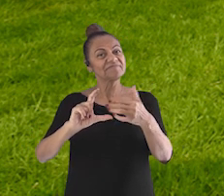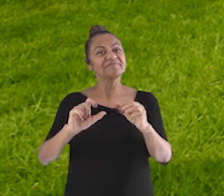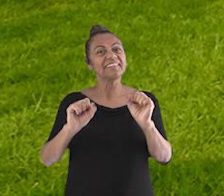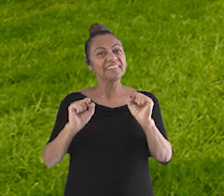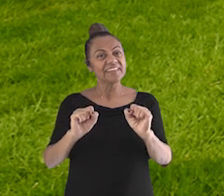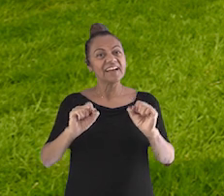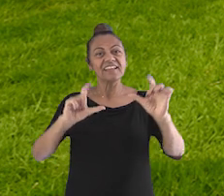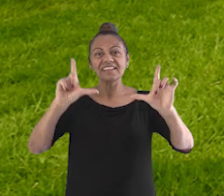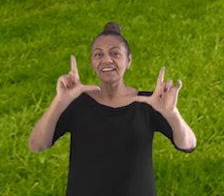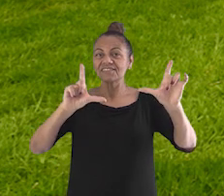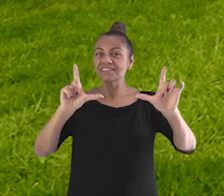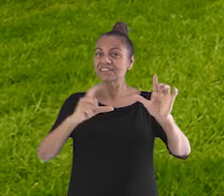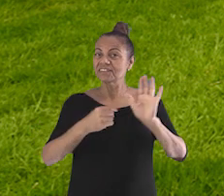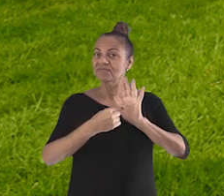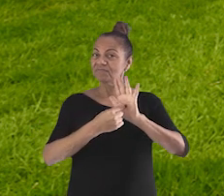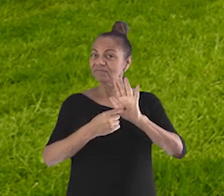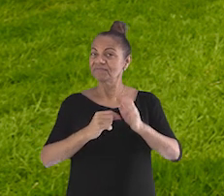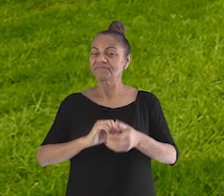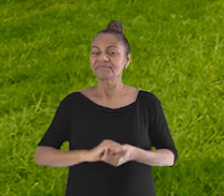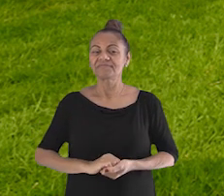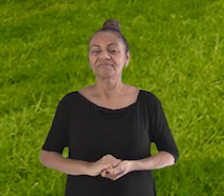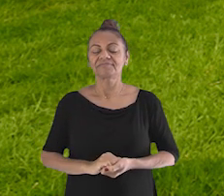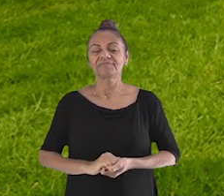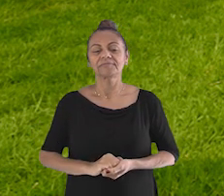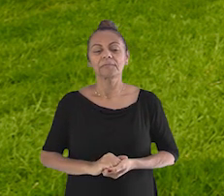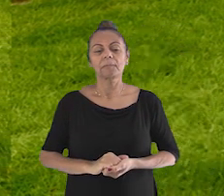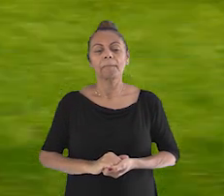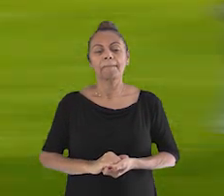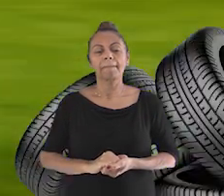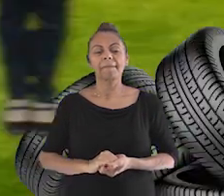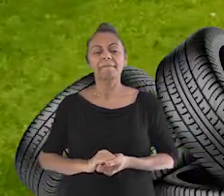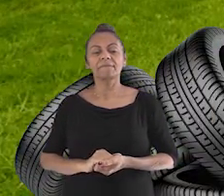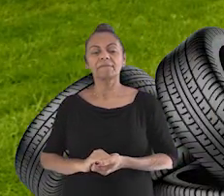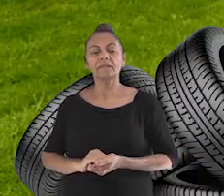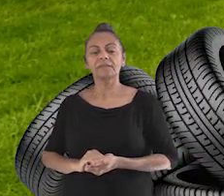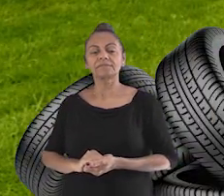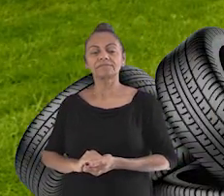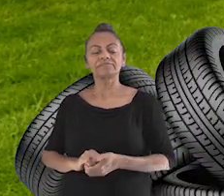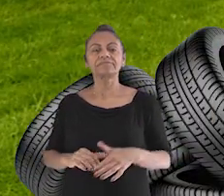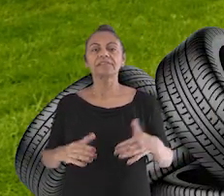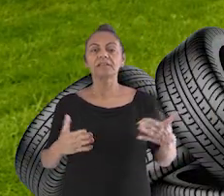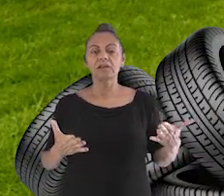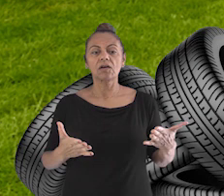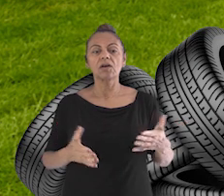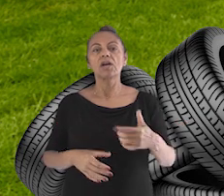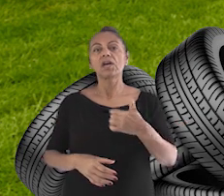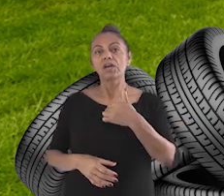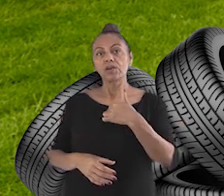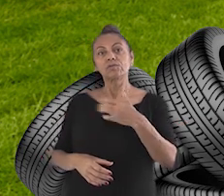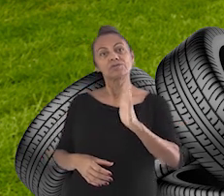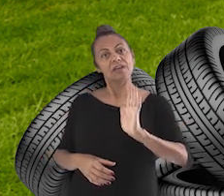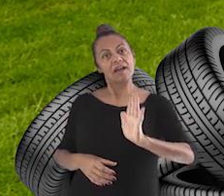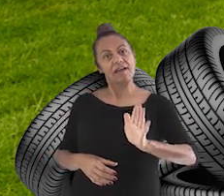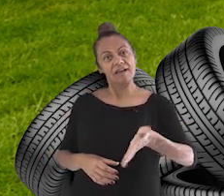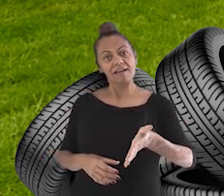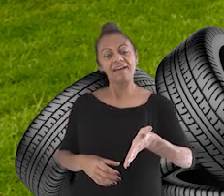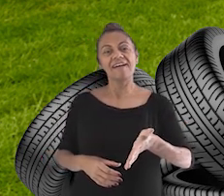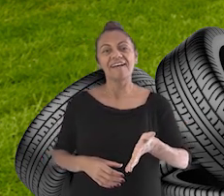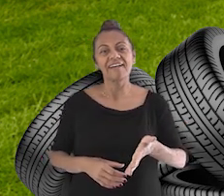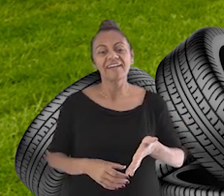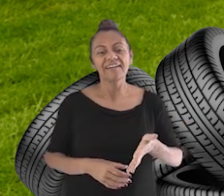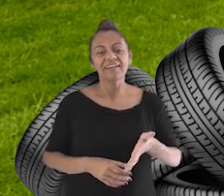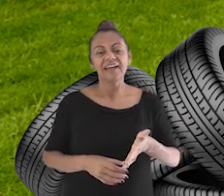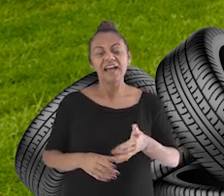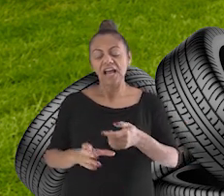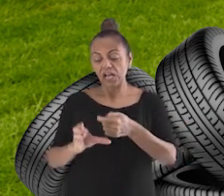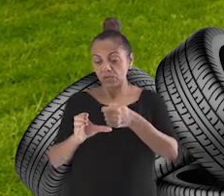pode aparecer aqui no Devim Casa na TV. Guarda sua foto, hein? Pessoal, já que eu já estou aqui com a minha lupa e vocês, com a